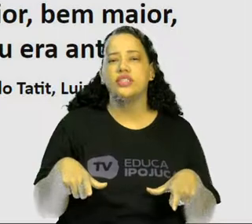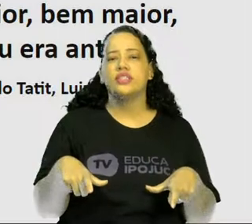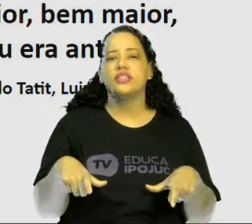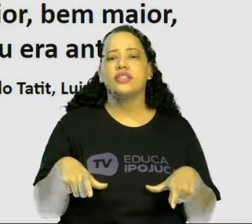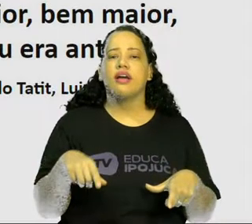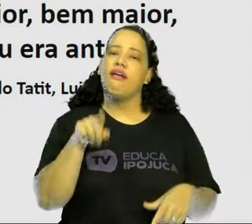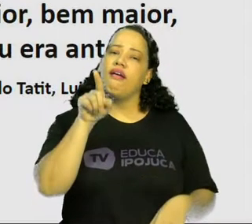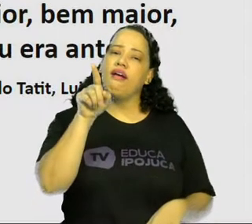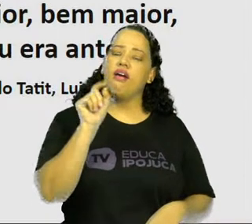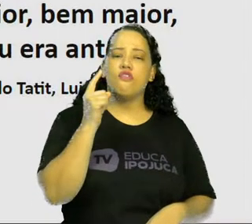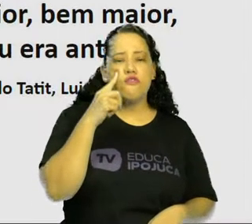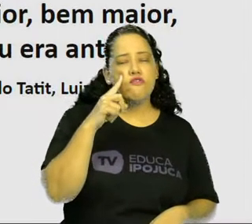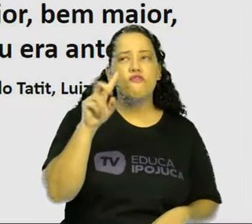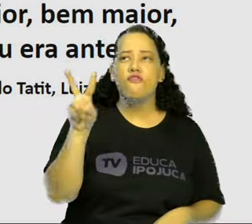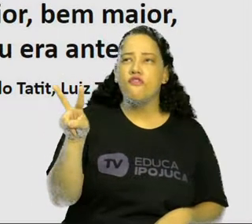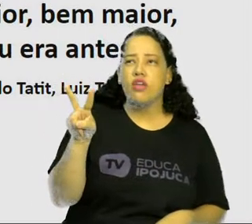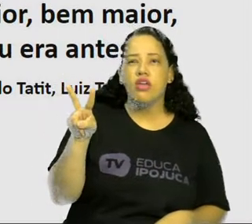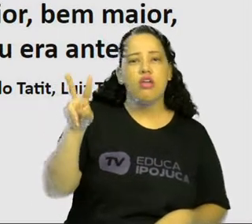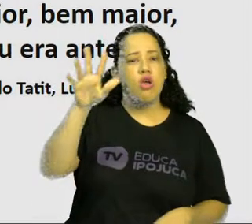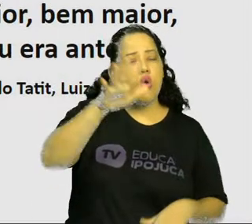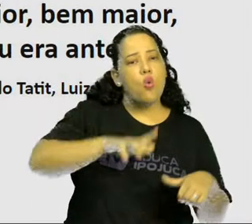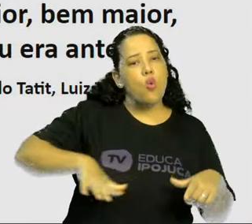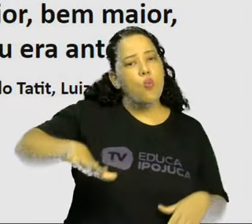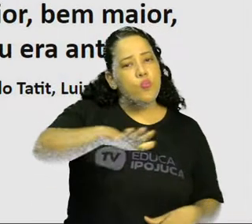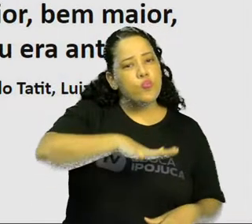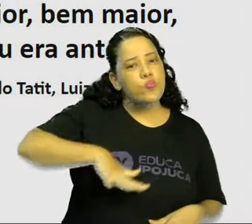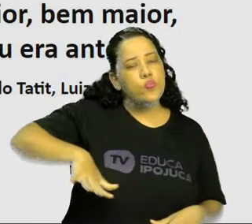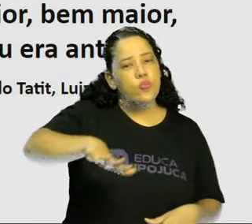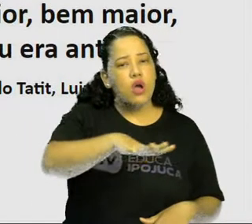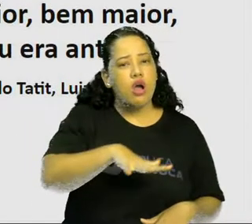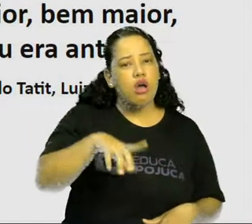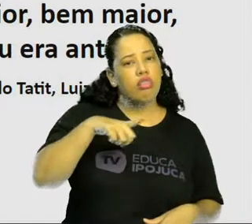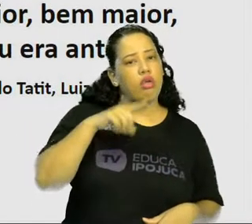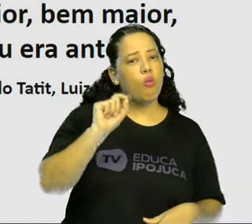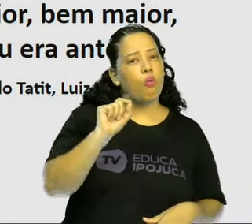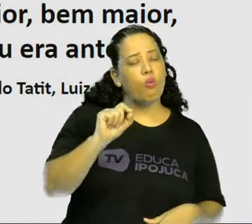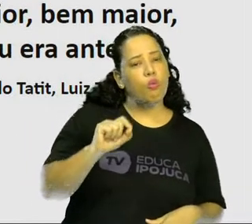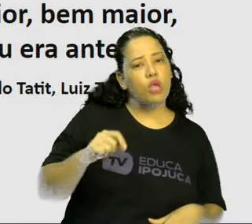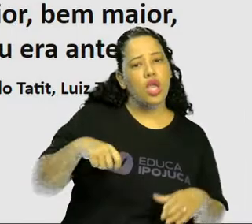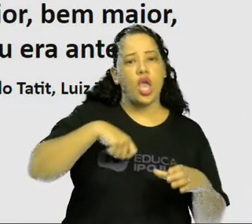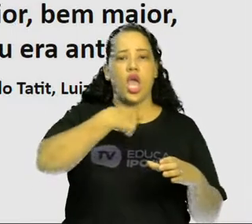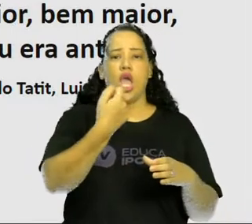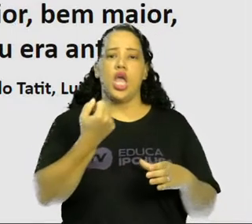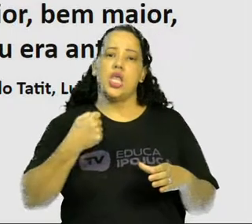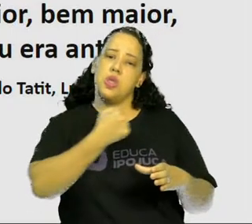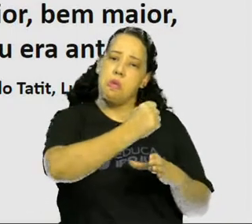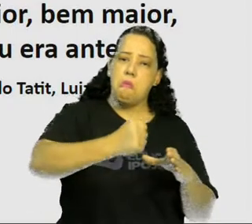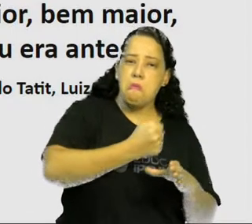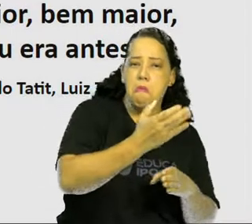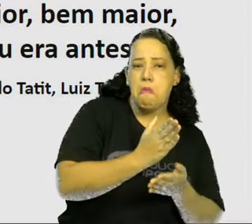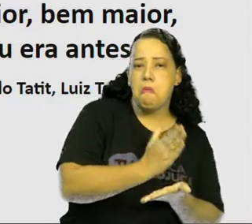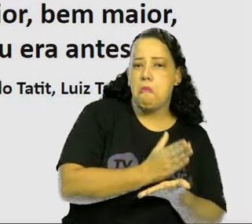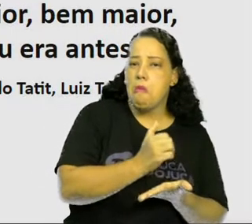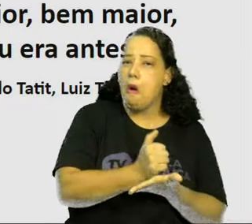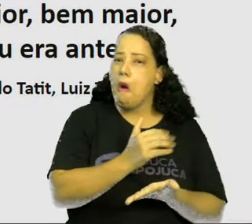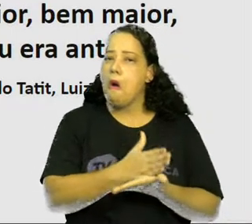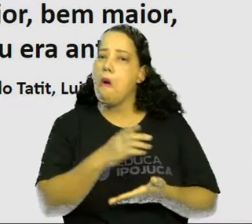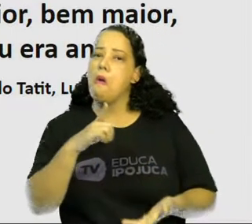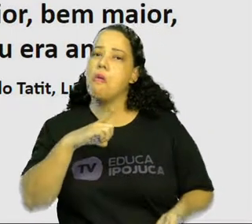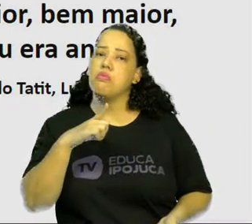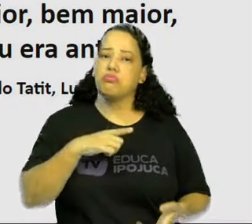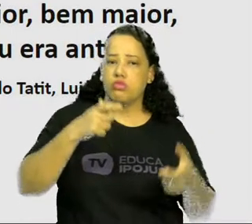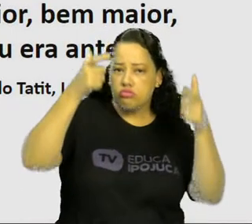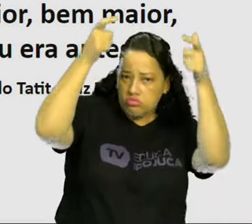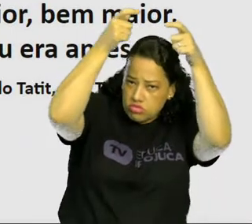E aí, observem o cenário. Nós temos aqui bolo, temos balões, chapéuzinho de